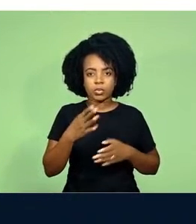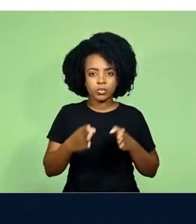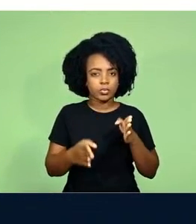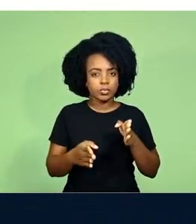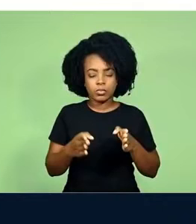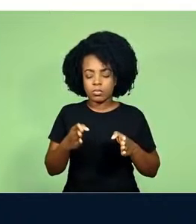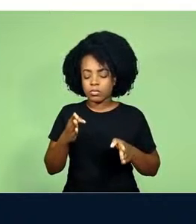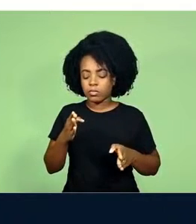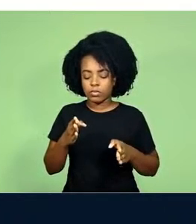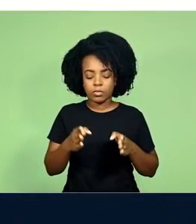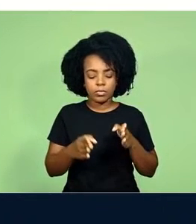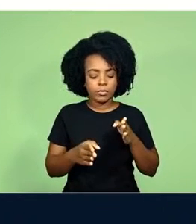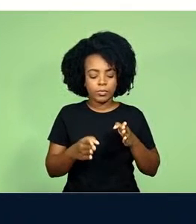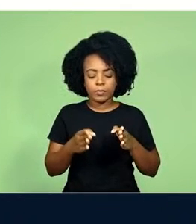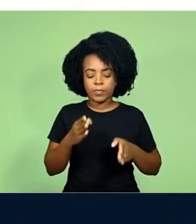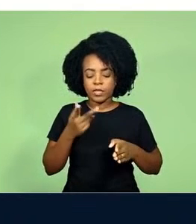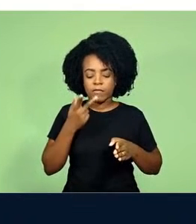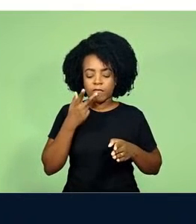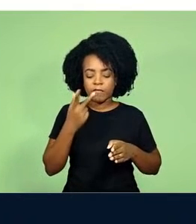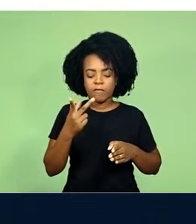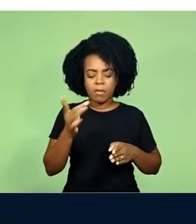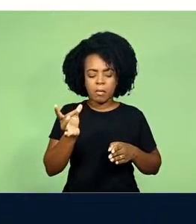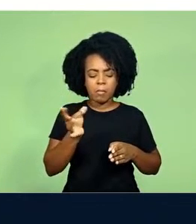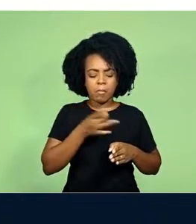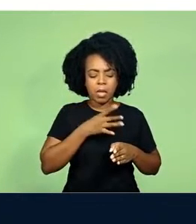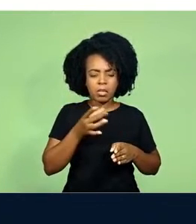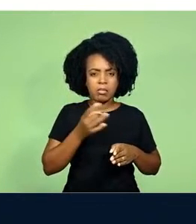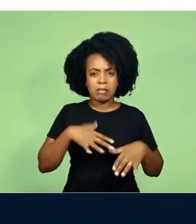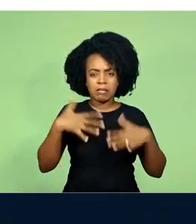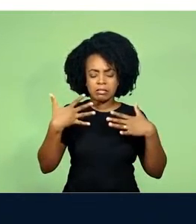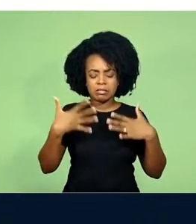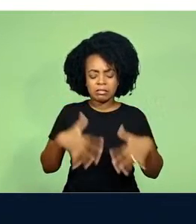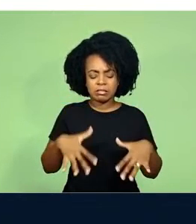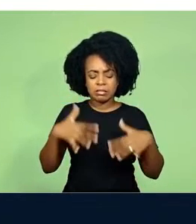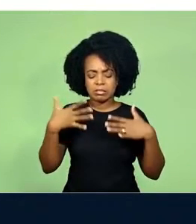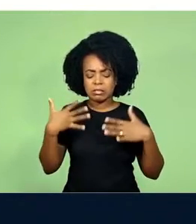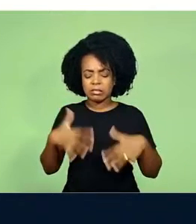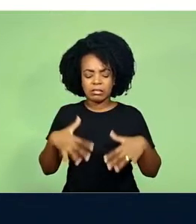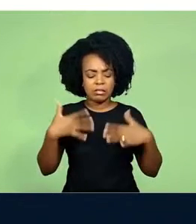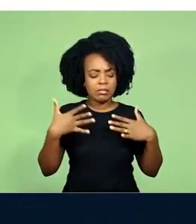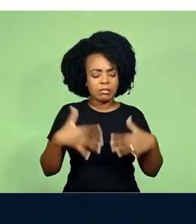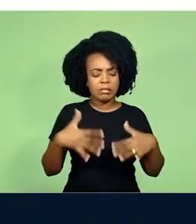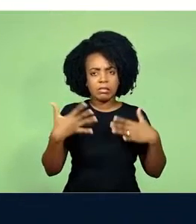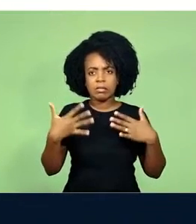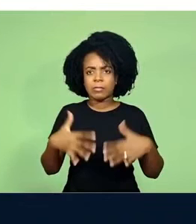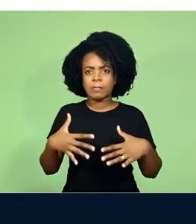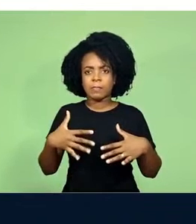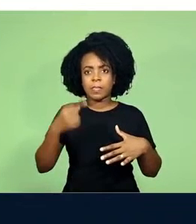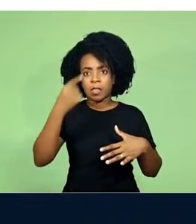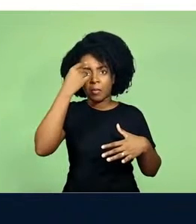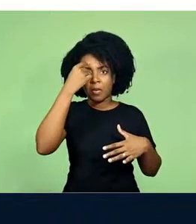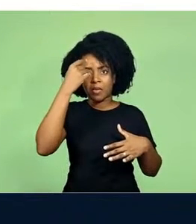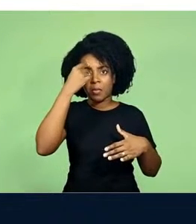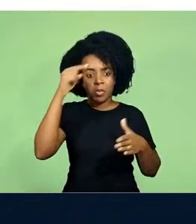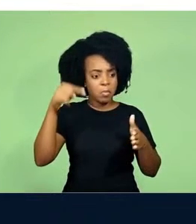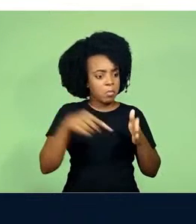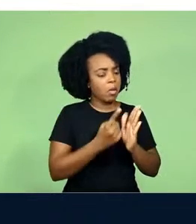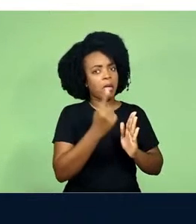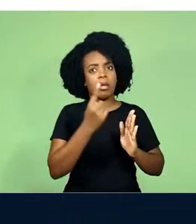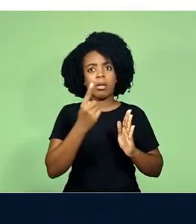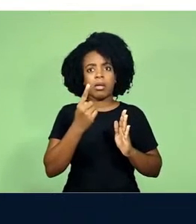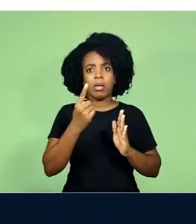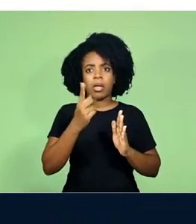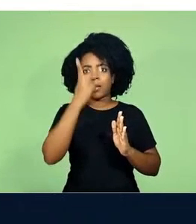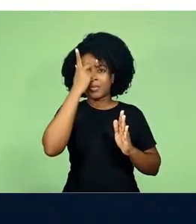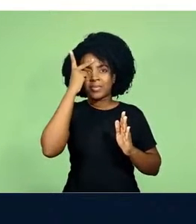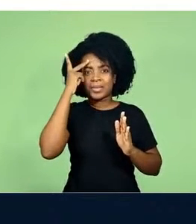apresenta uma fala com conteúdo de medo, de pânico, que é claro, inclusive, em sua atitude paranoica, ao matar pessoas que nem